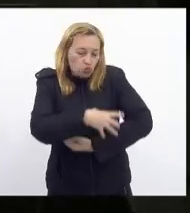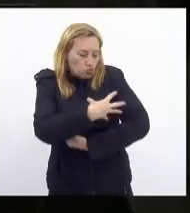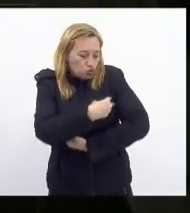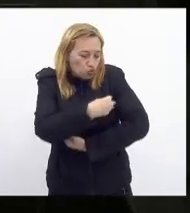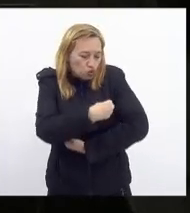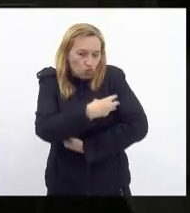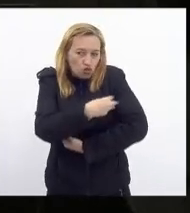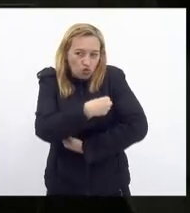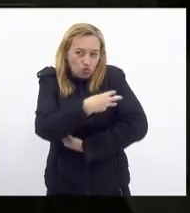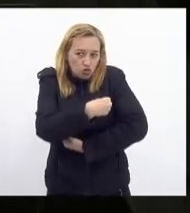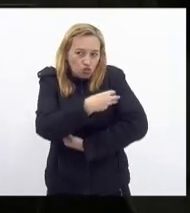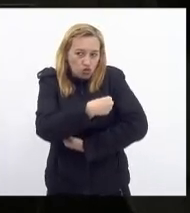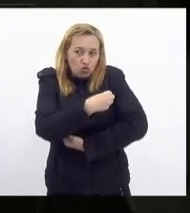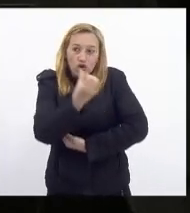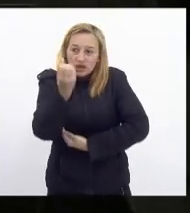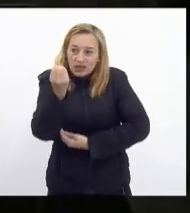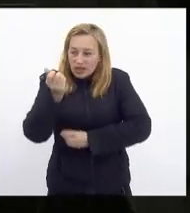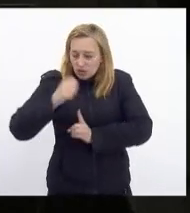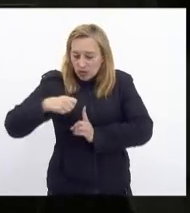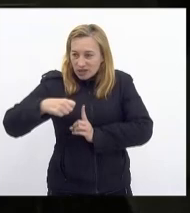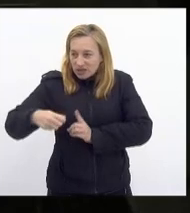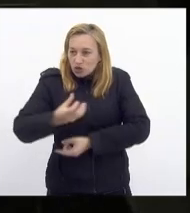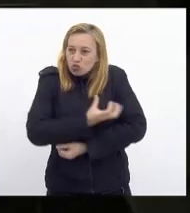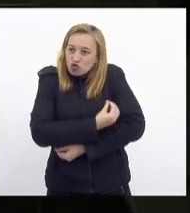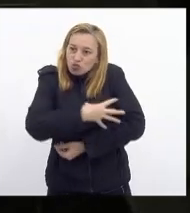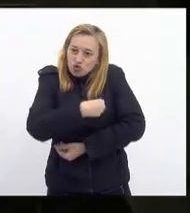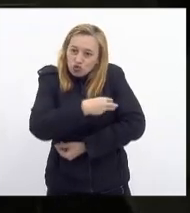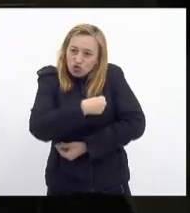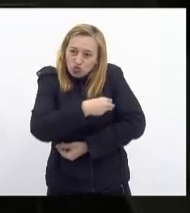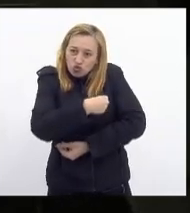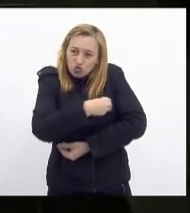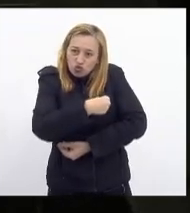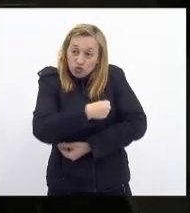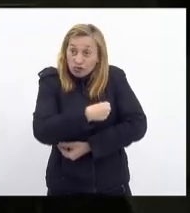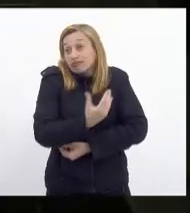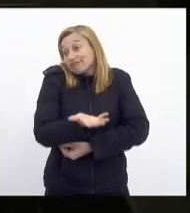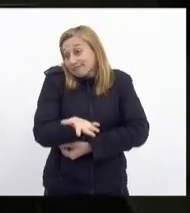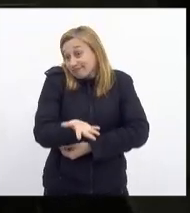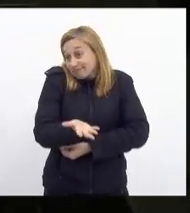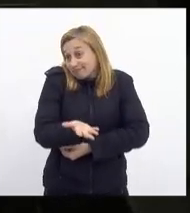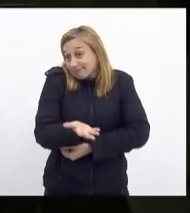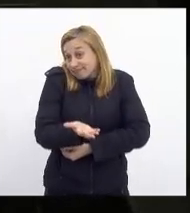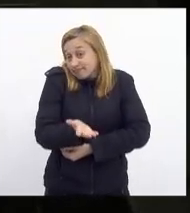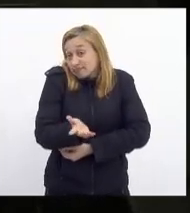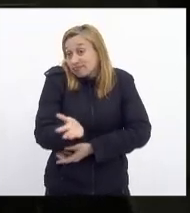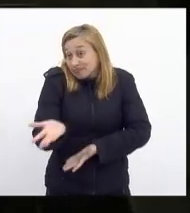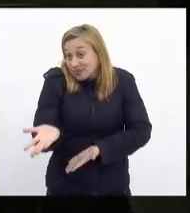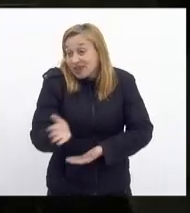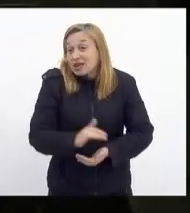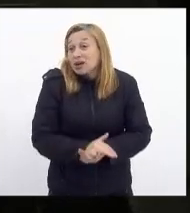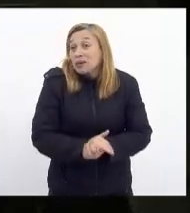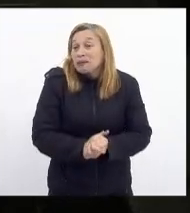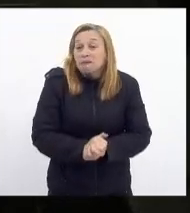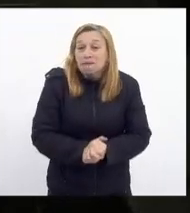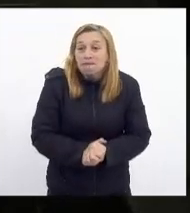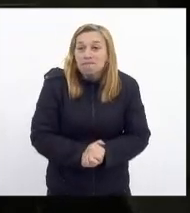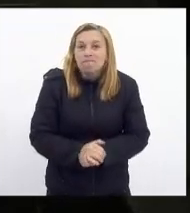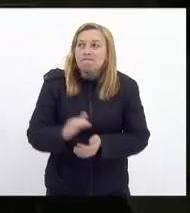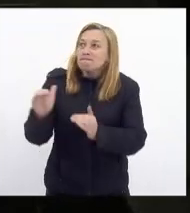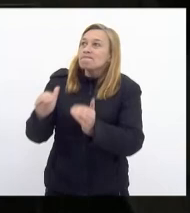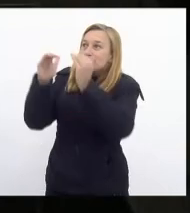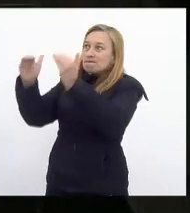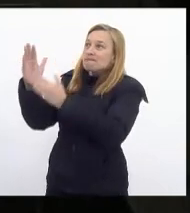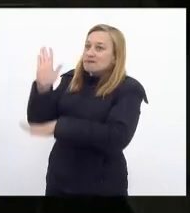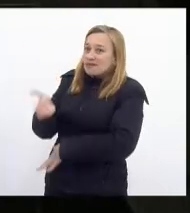pelo menos por seis meses se alimentar de leite materno vossa excelência já foi